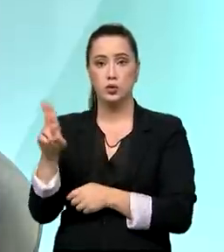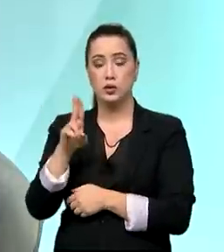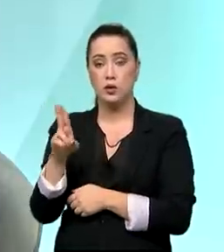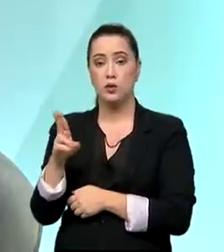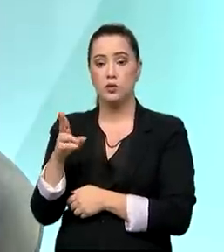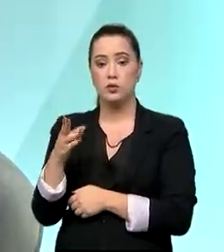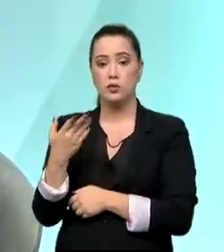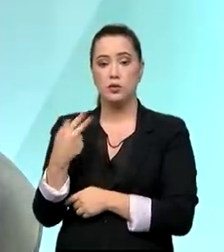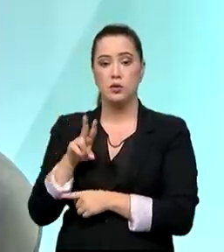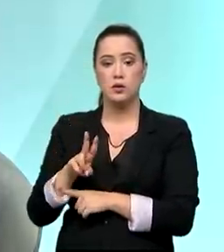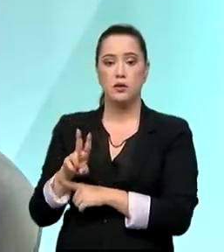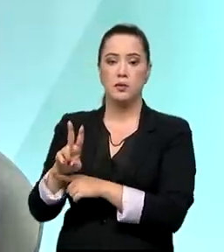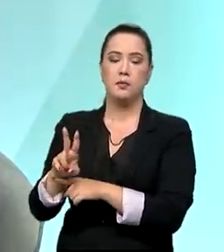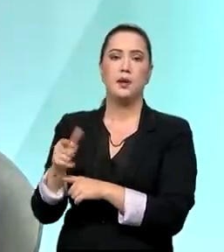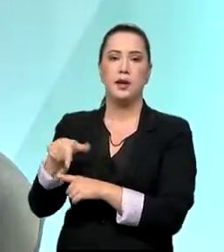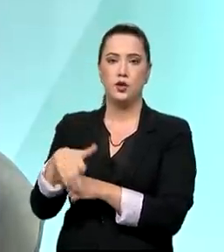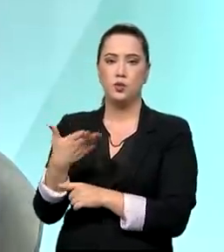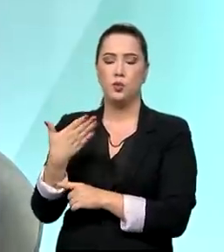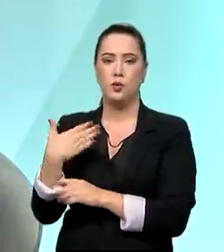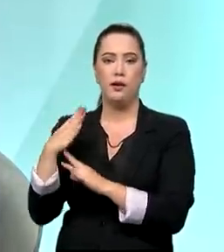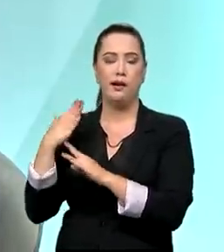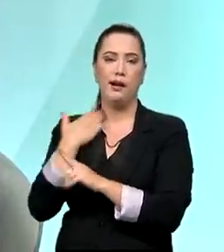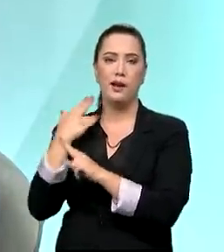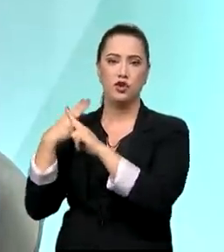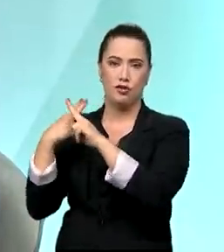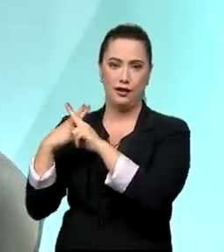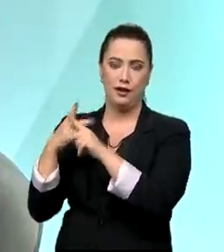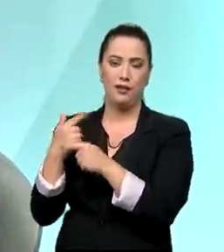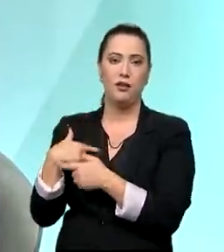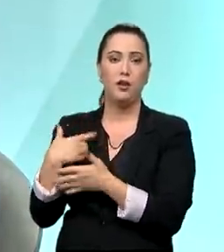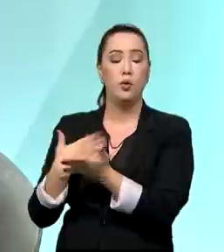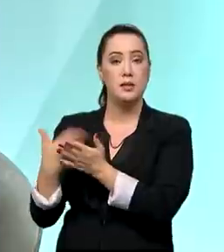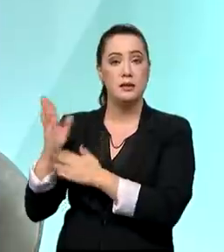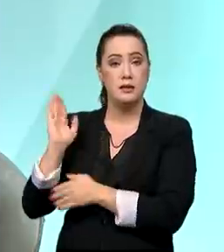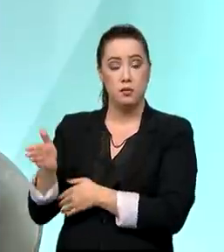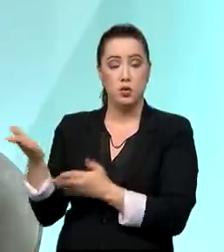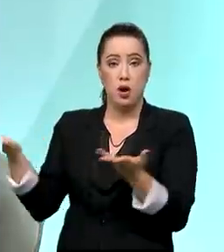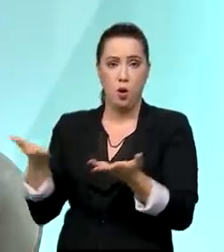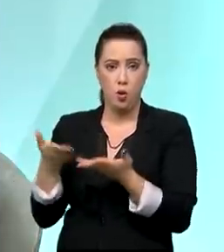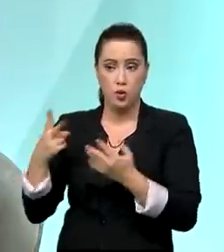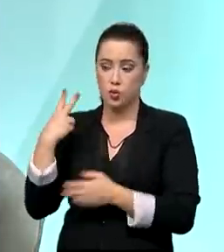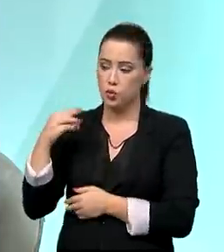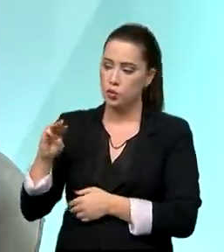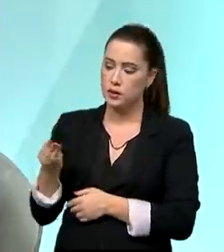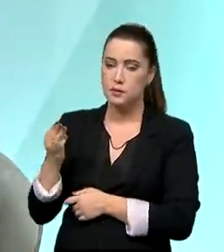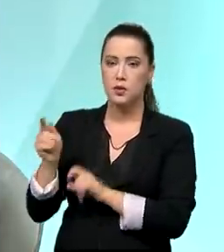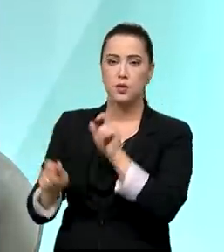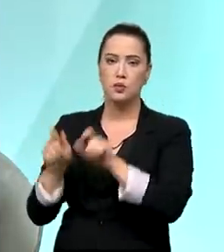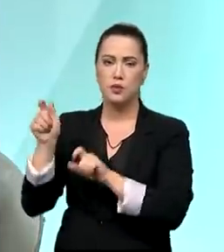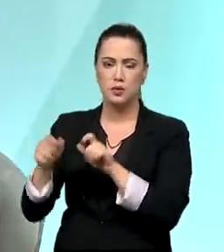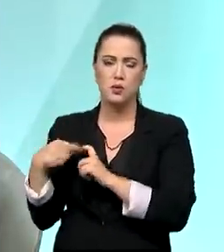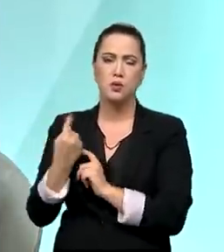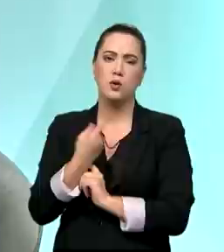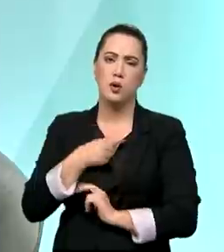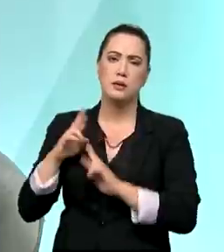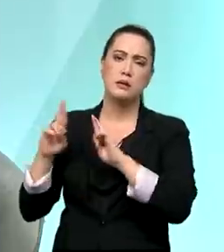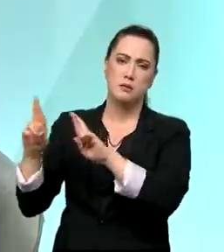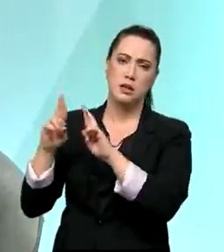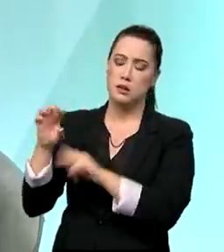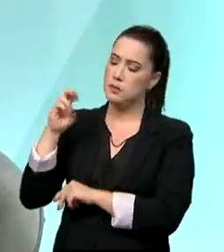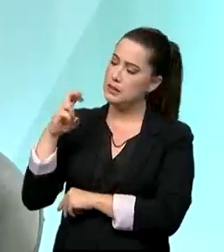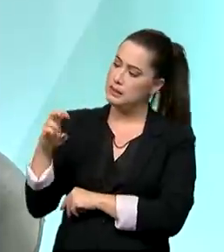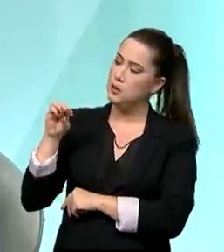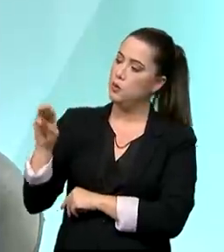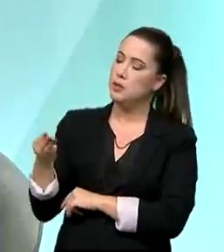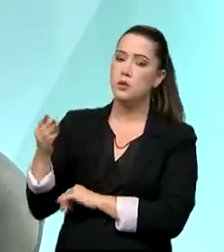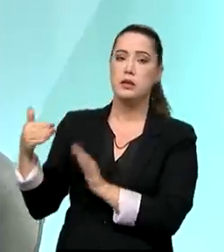crédito Caixa tem. Nós começamos já hoje com 2 milhões de demandas, esperamos ter 5 milhões até